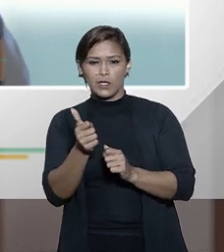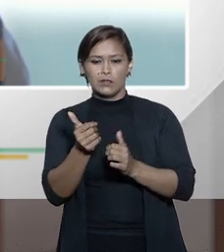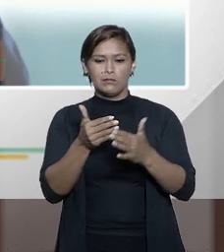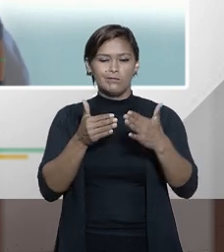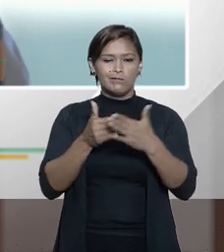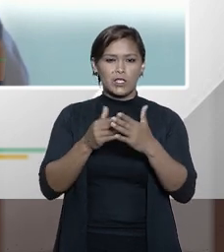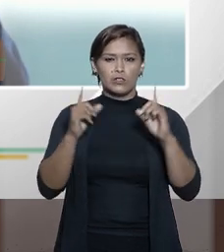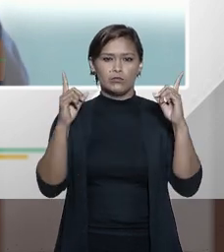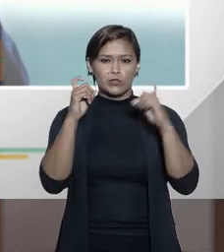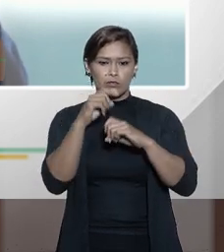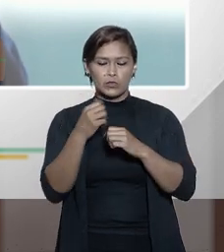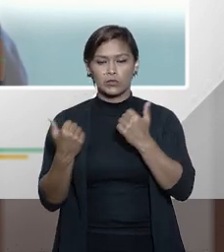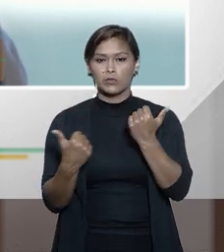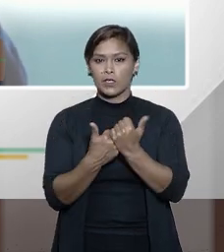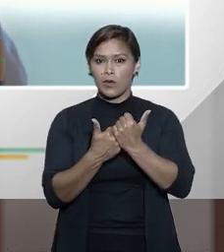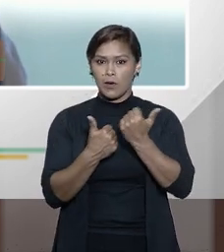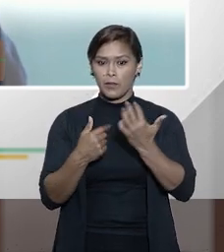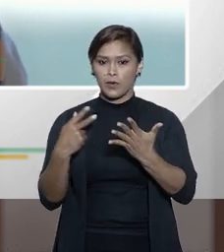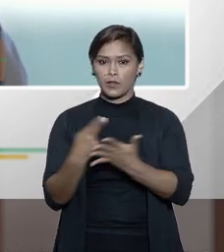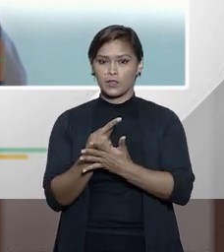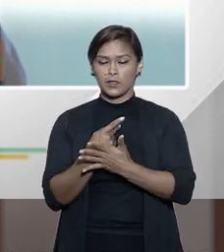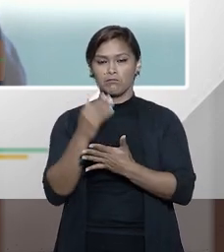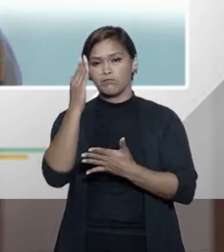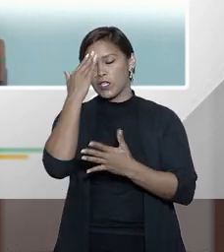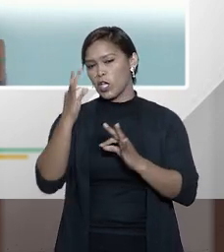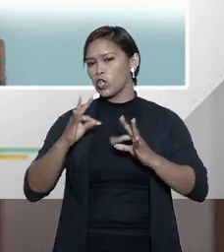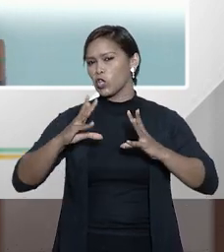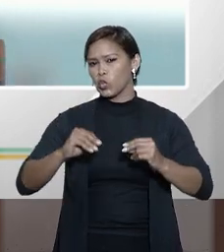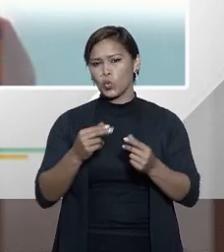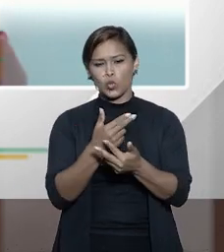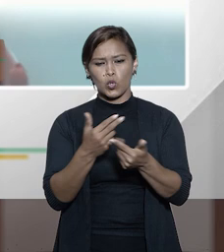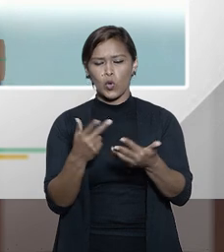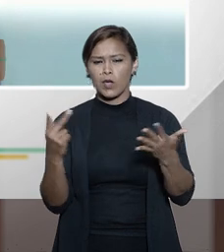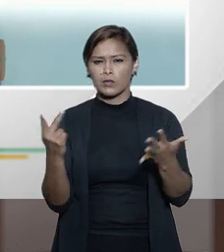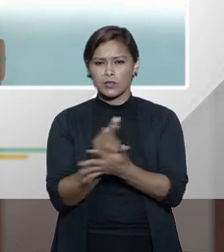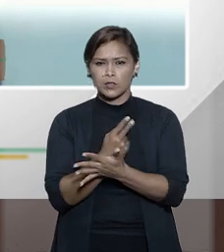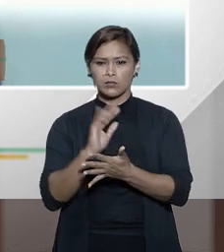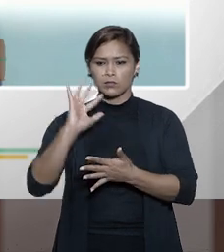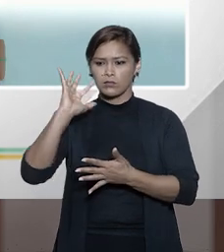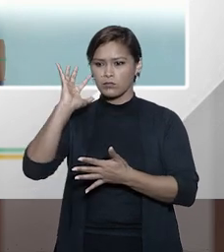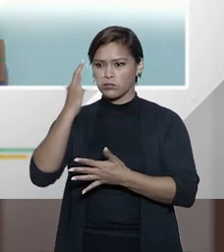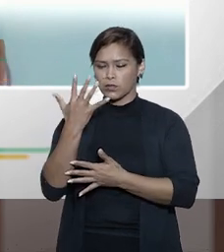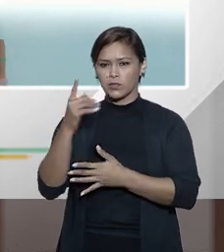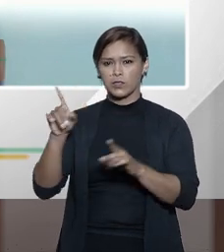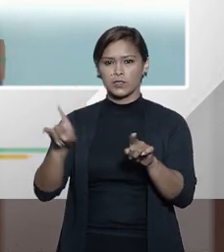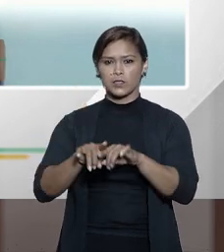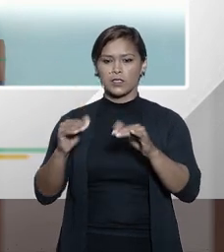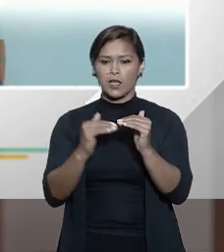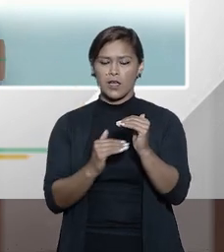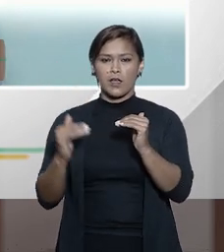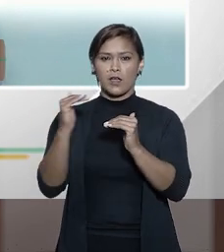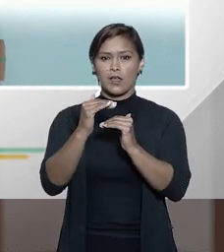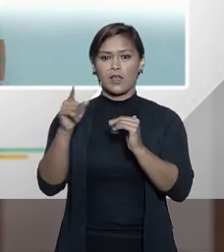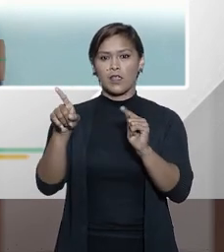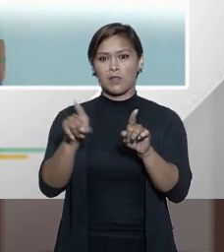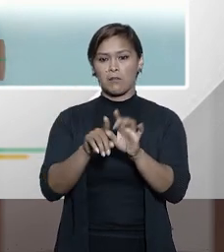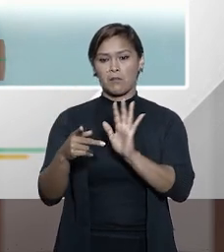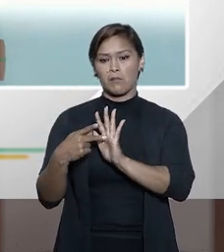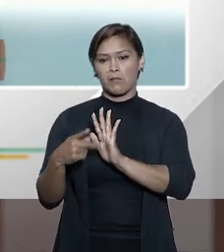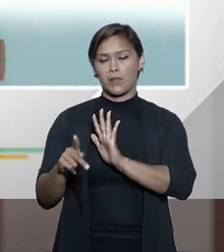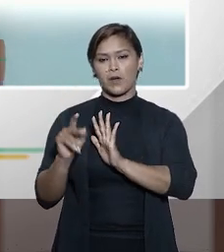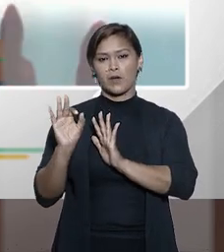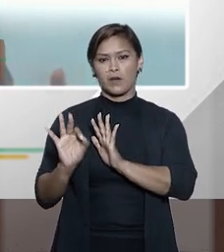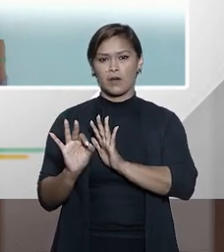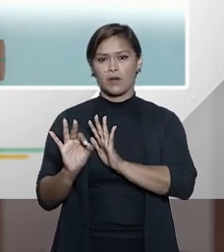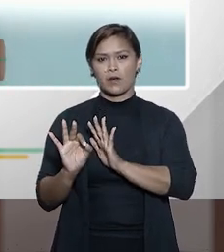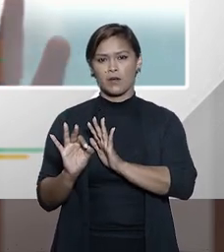inviabilizar qualquer tipo de cooperação, porque entendia que tudo, todo e qualquer ato que excedesse atos meramente